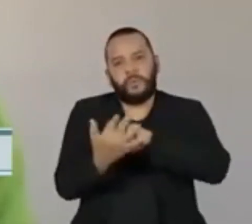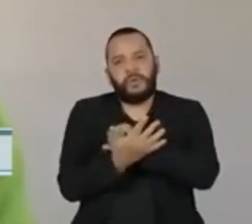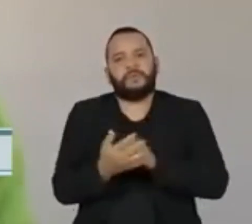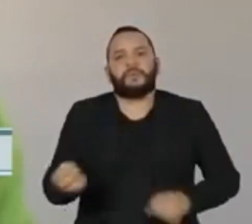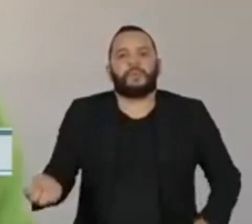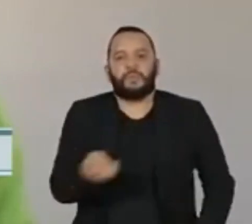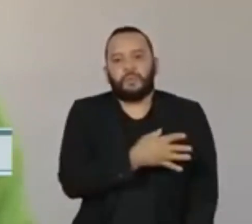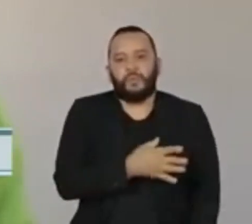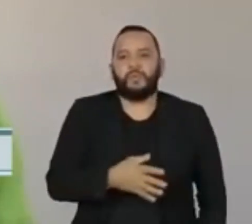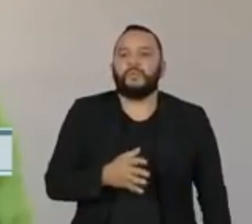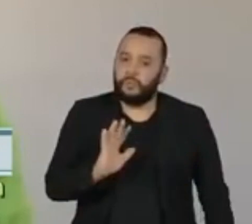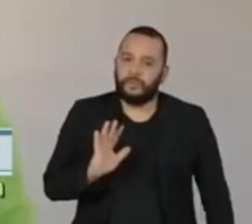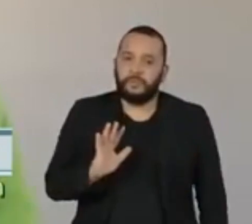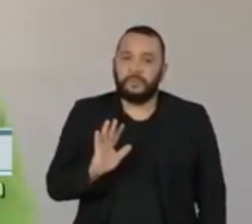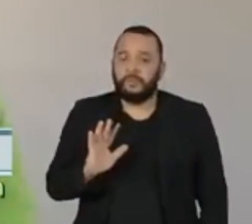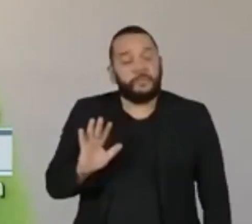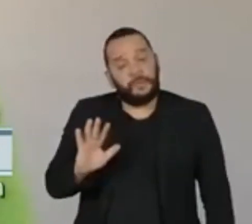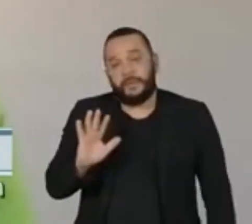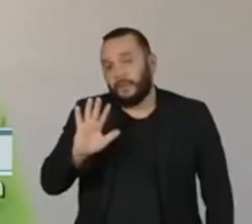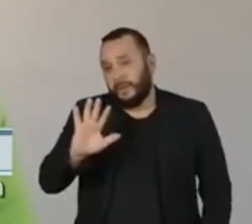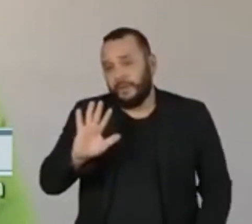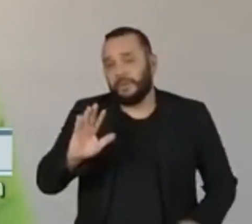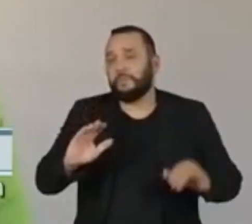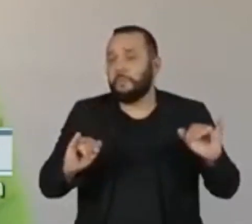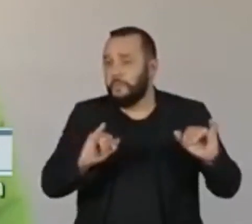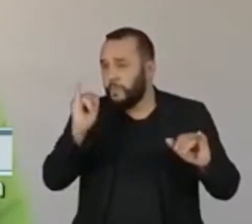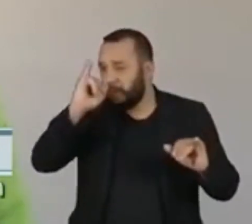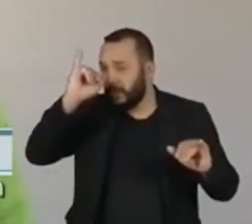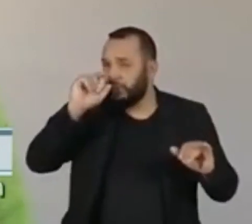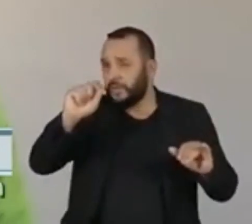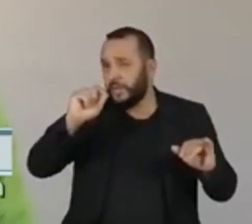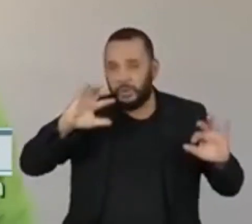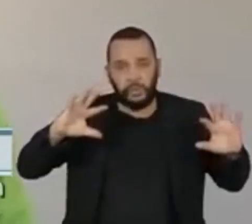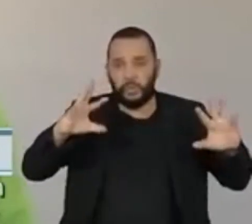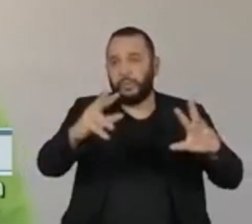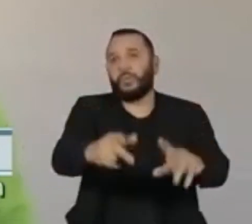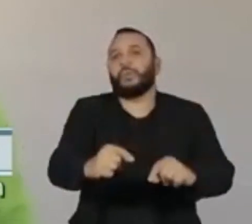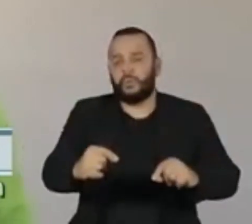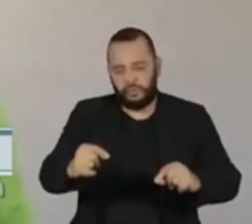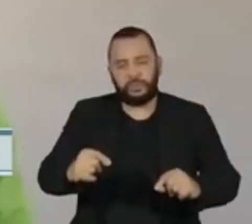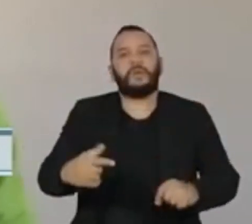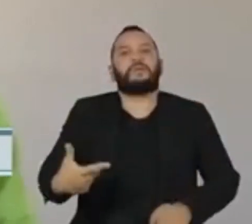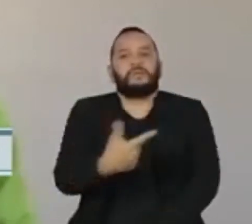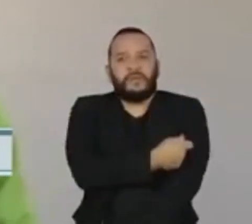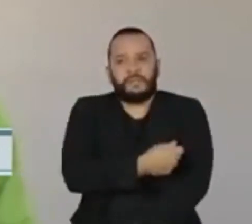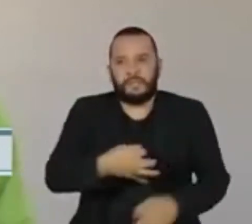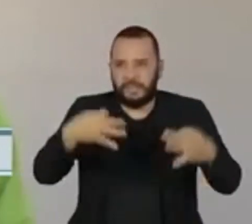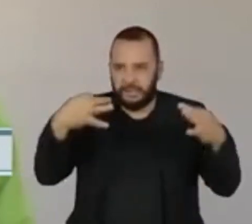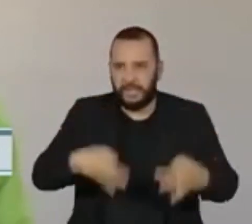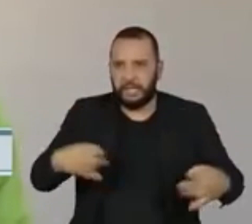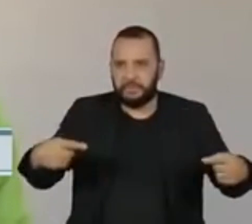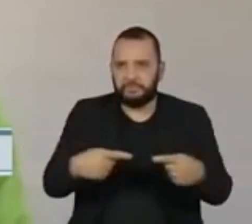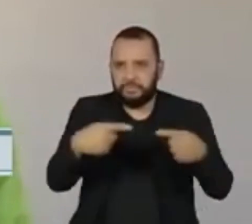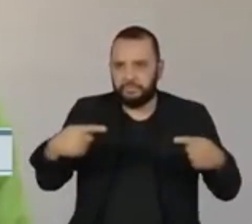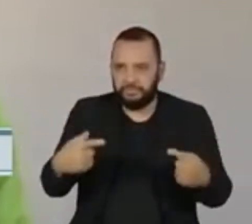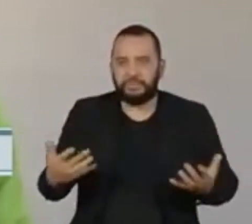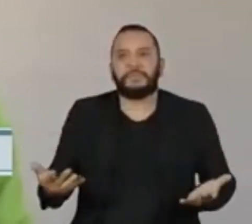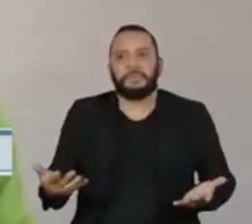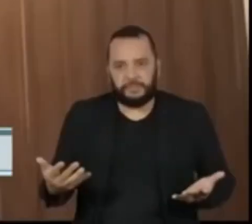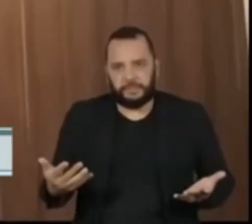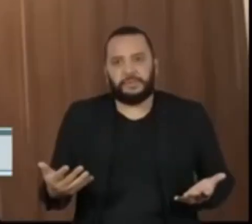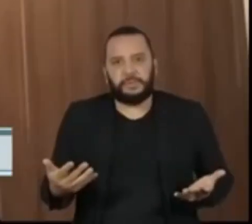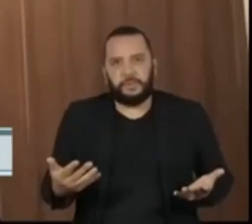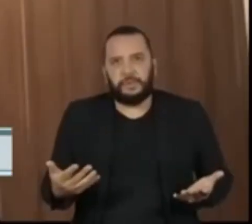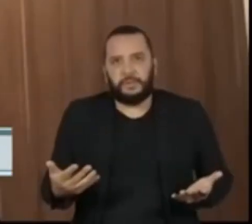temos evidência ao contrário, por isso é muito importante que todos coloquem a sua carteira de vacinação em